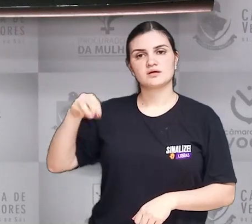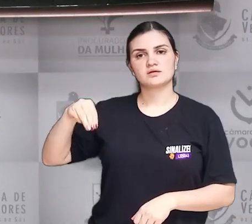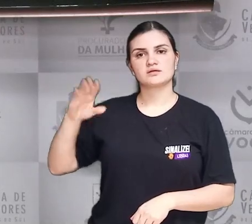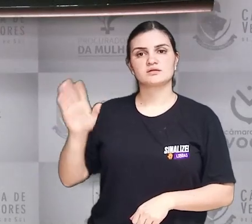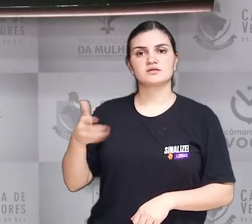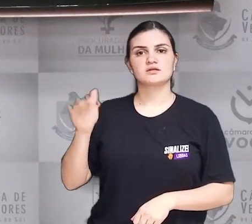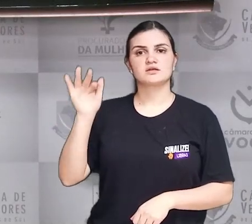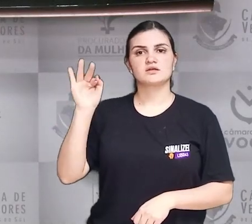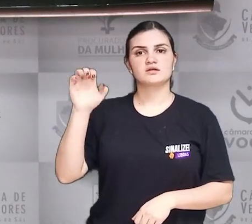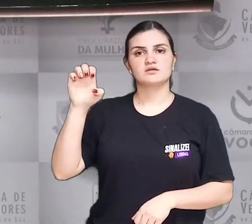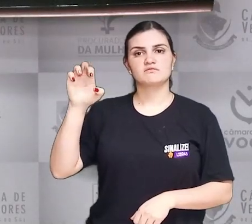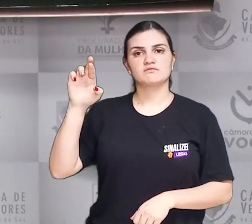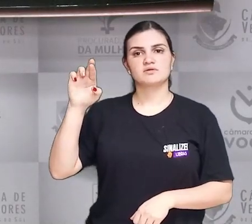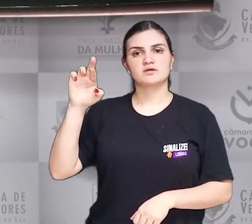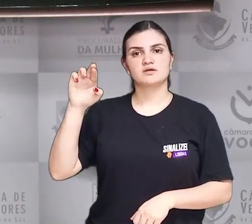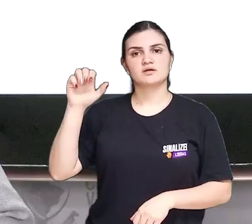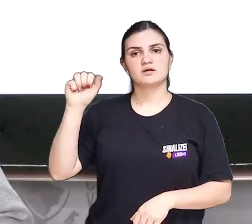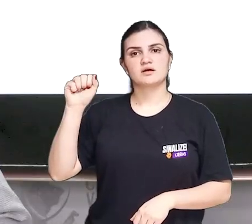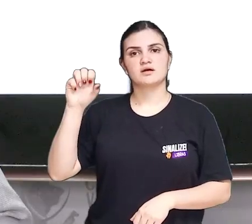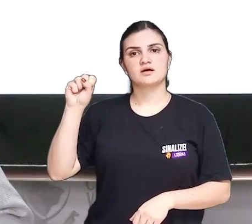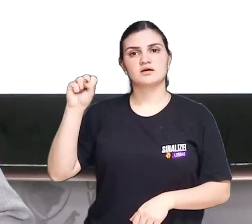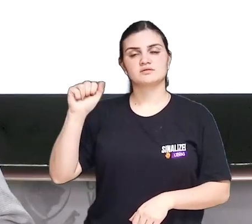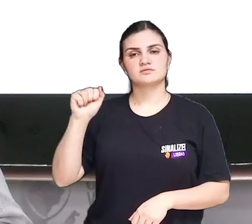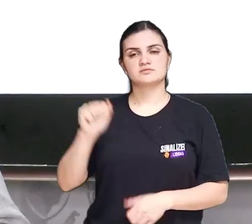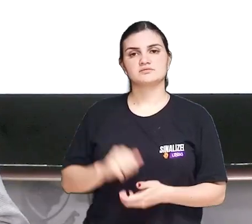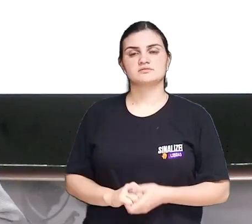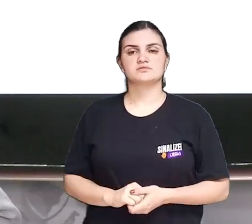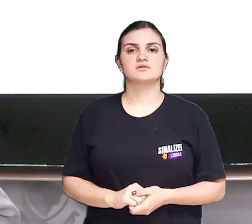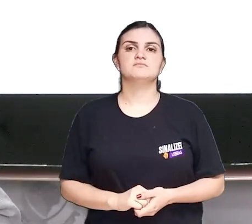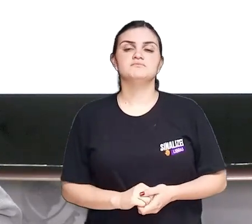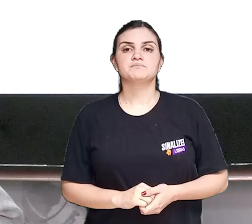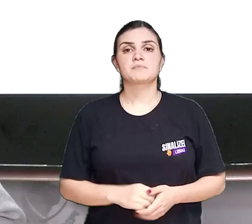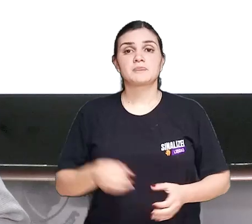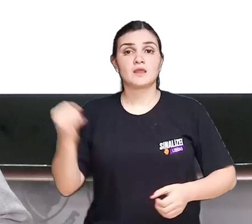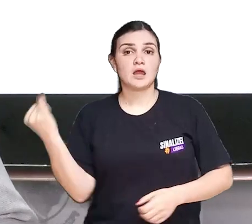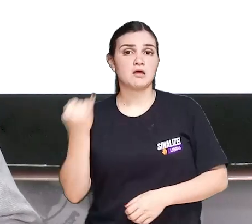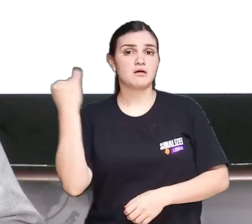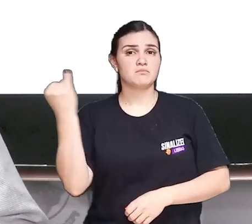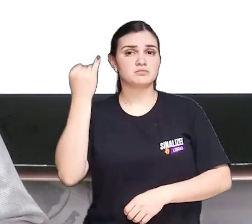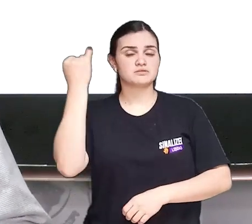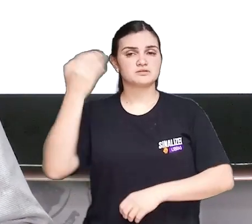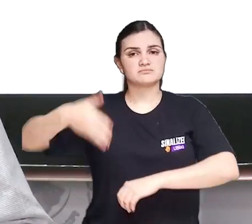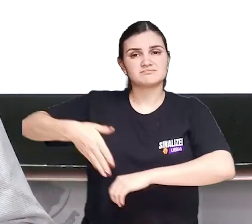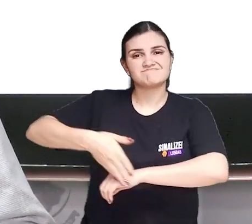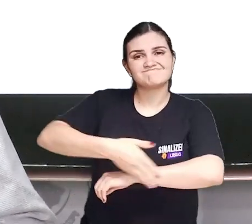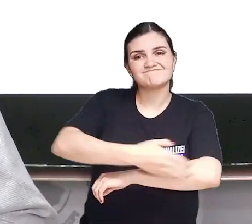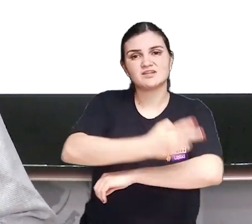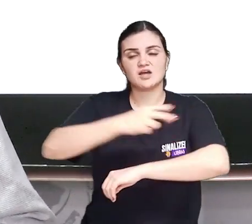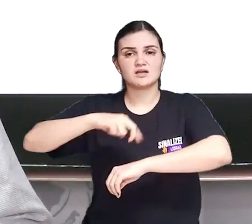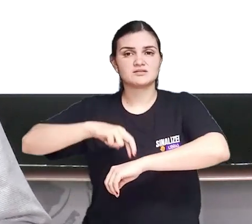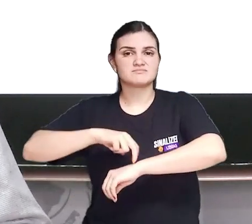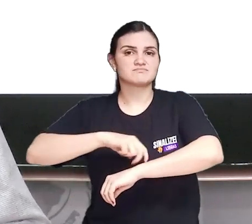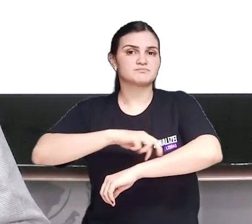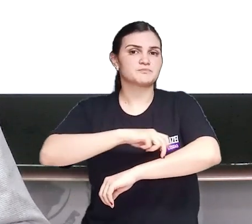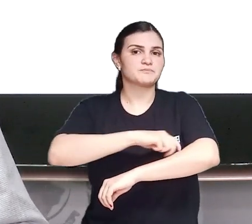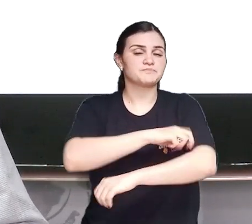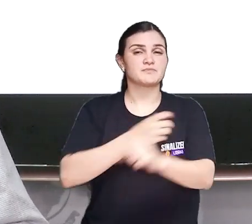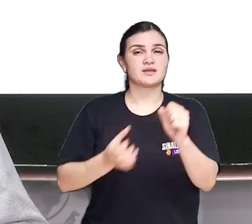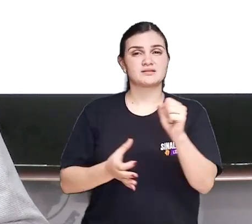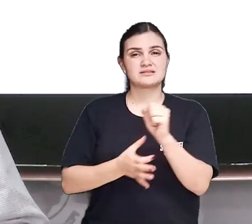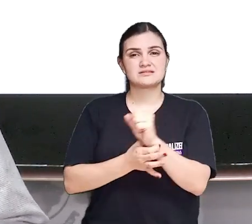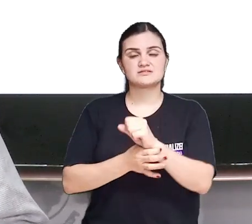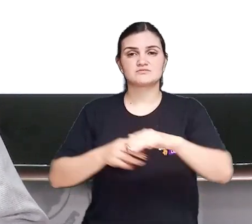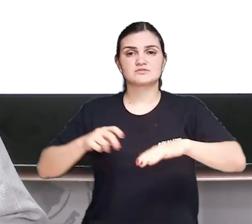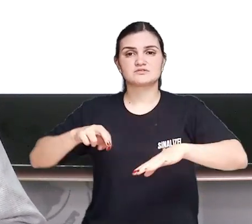localizada no bairro Ribeirão Cavalo. A justificativa para a proposta destaca a importância da calçada para a segurança dos